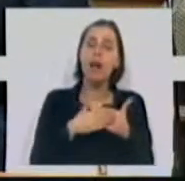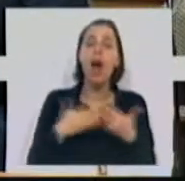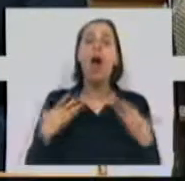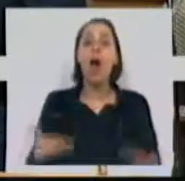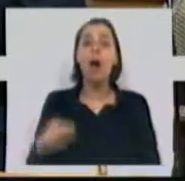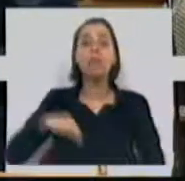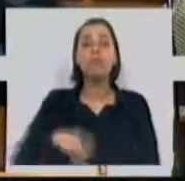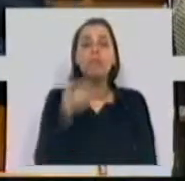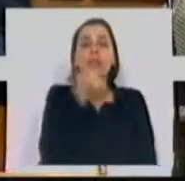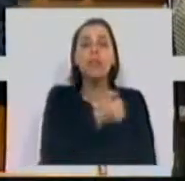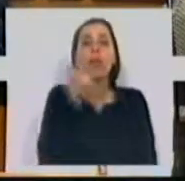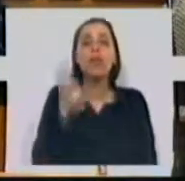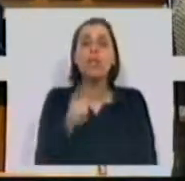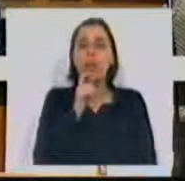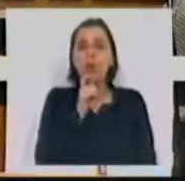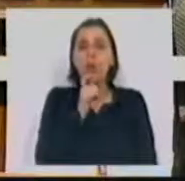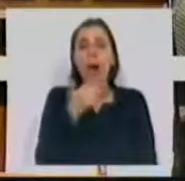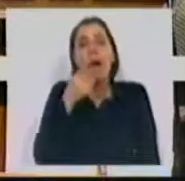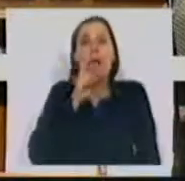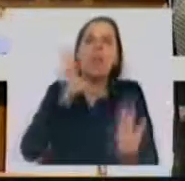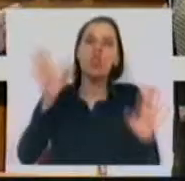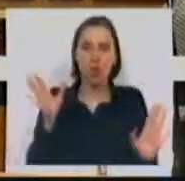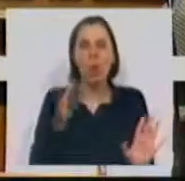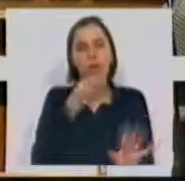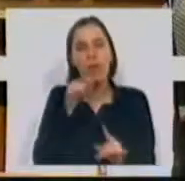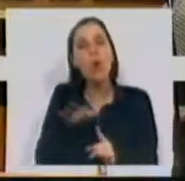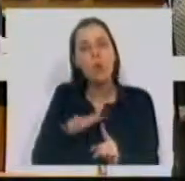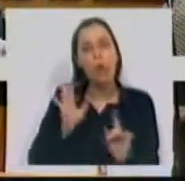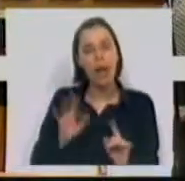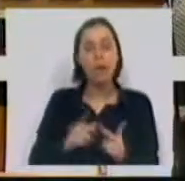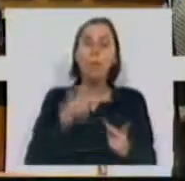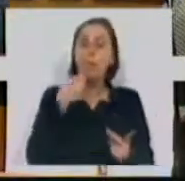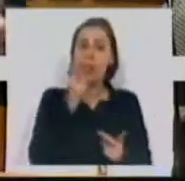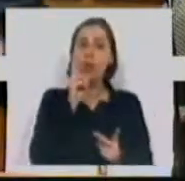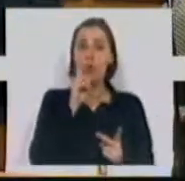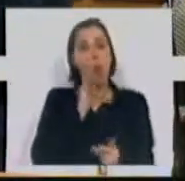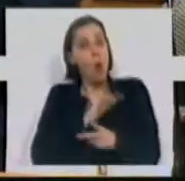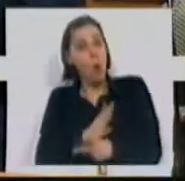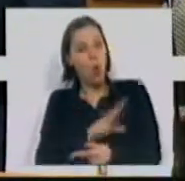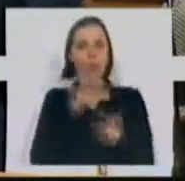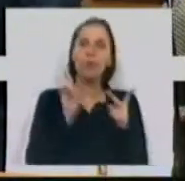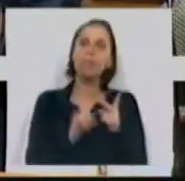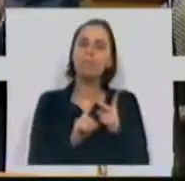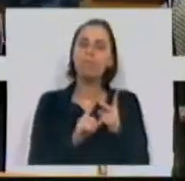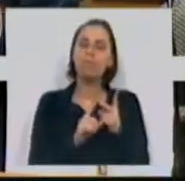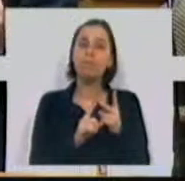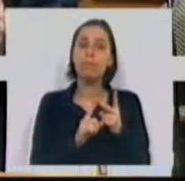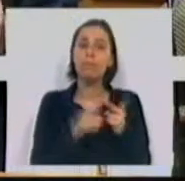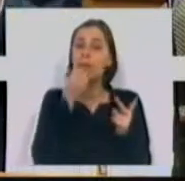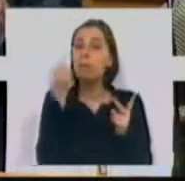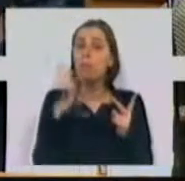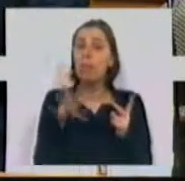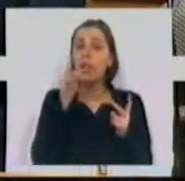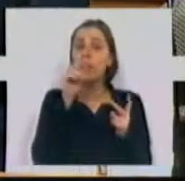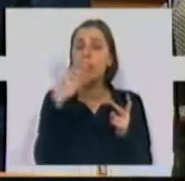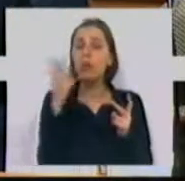e agora recebe 55. Peço desculpa por falar neste caso. Peço desculpa por falar noutro, que perdeu